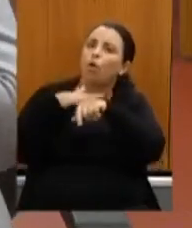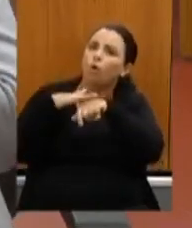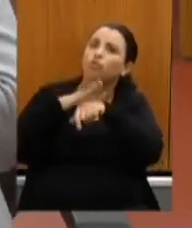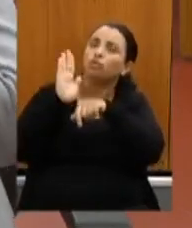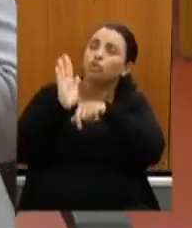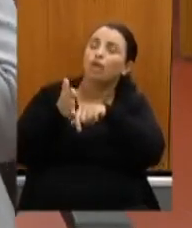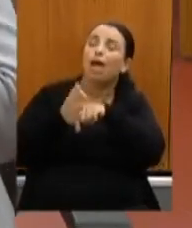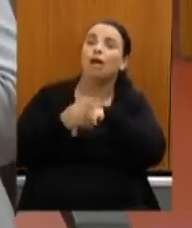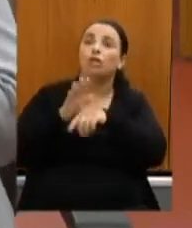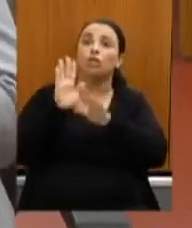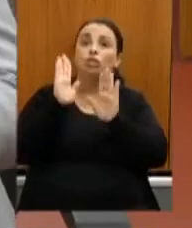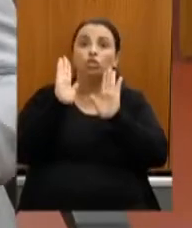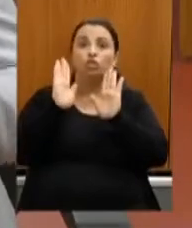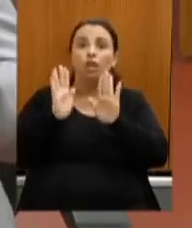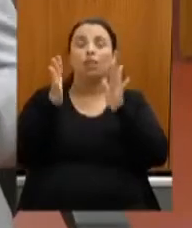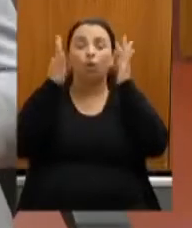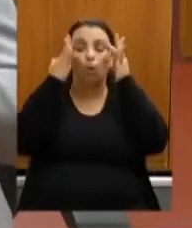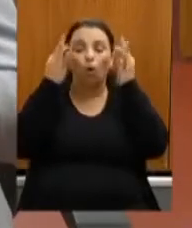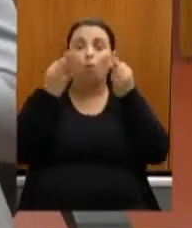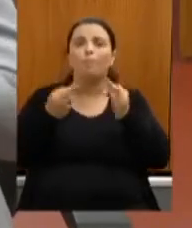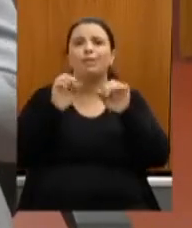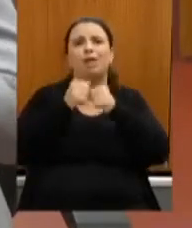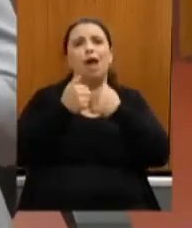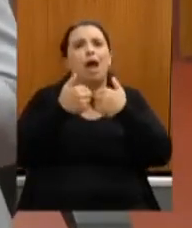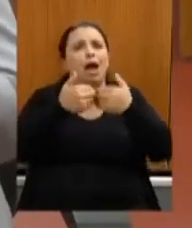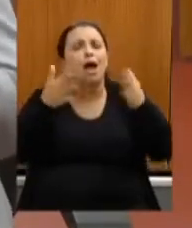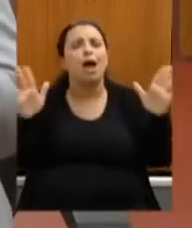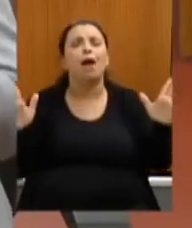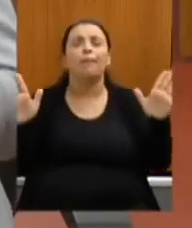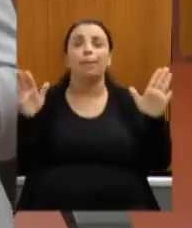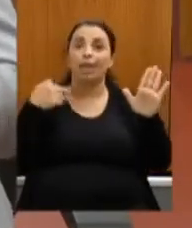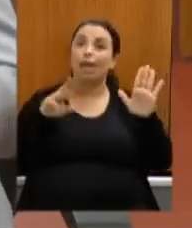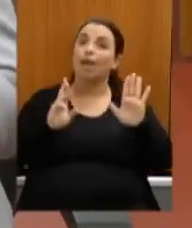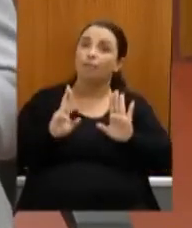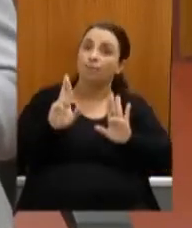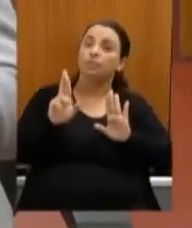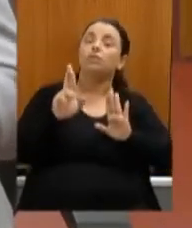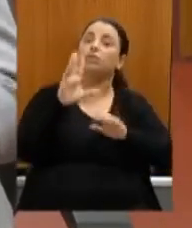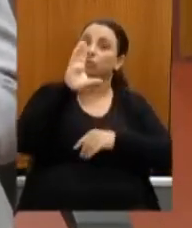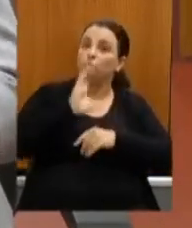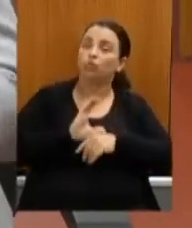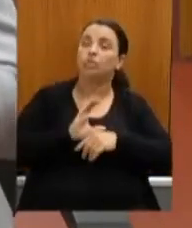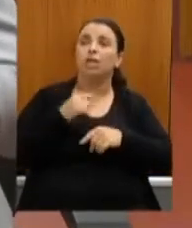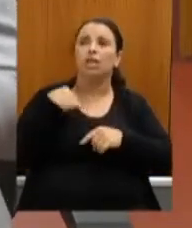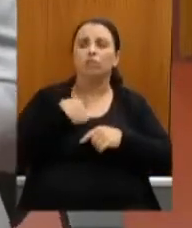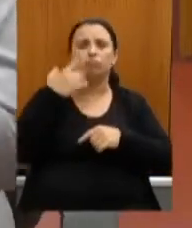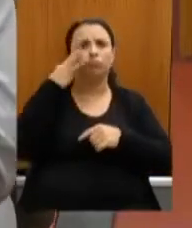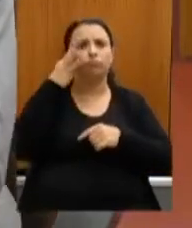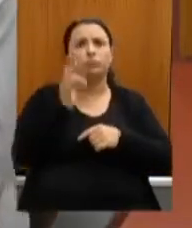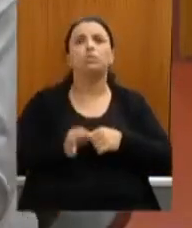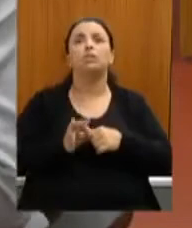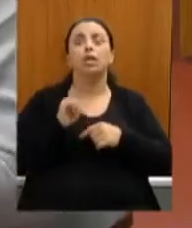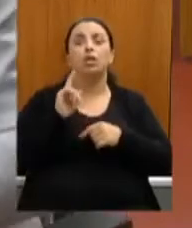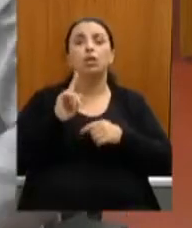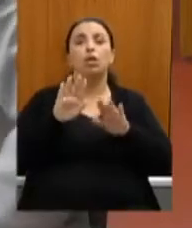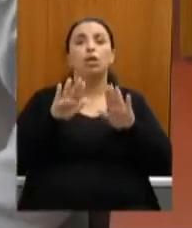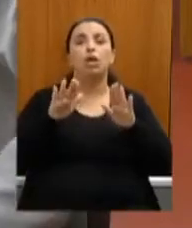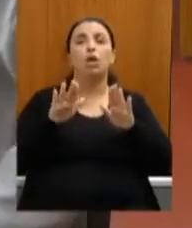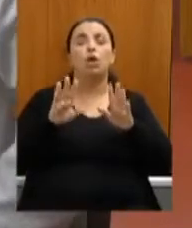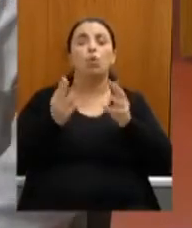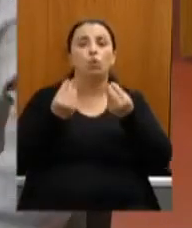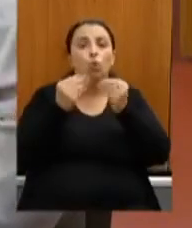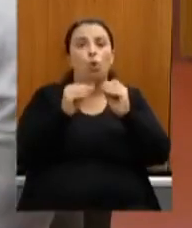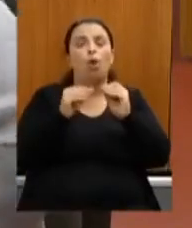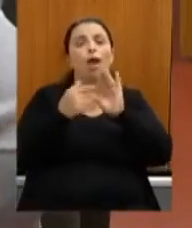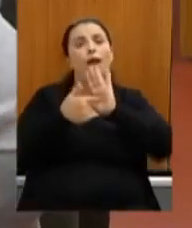amplo que é a representatividade do conselho e eu tenho certeza que quando a gente coloca esse projeto aqui eu já venho conversando com o